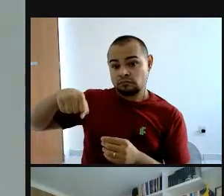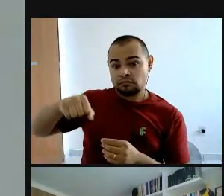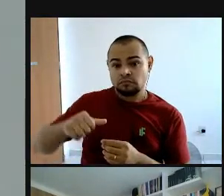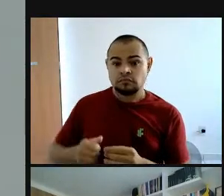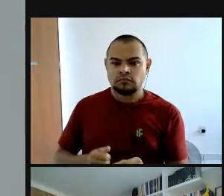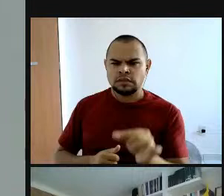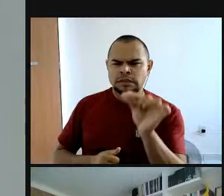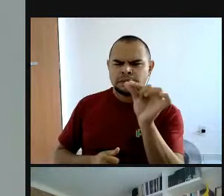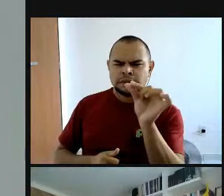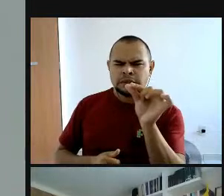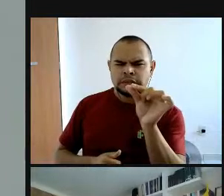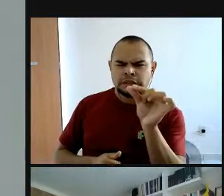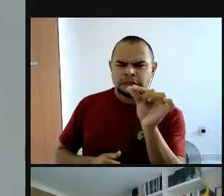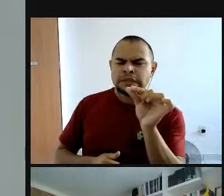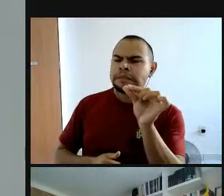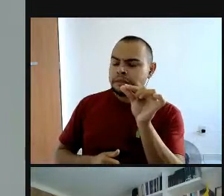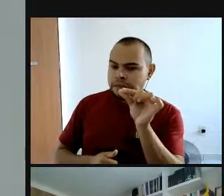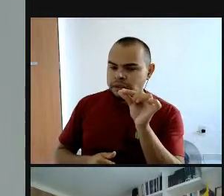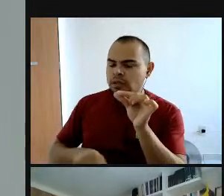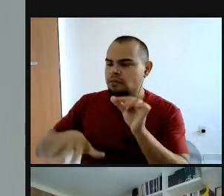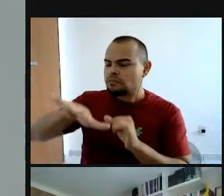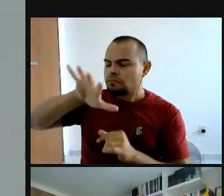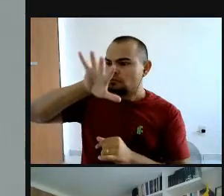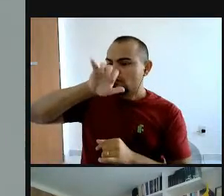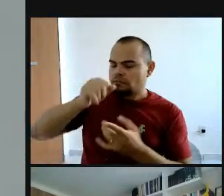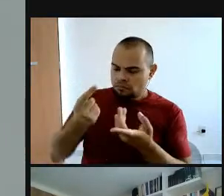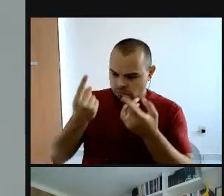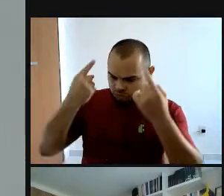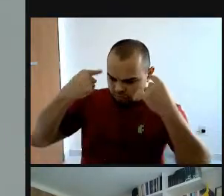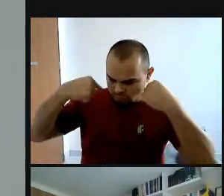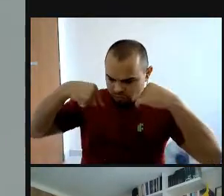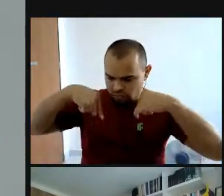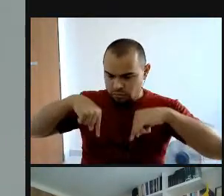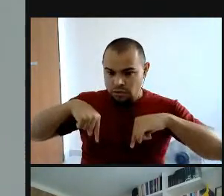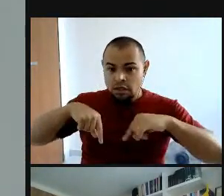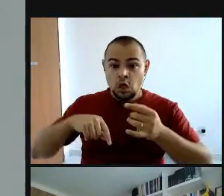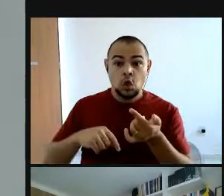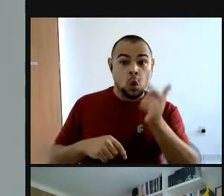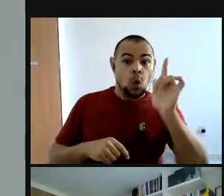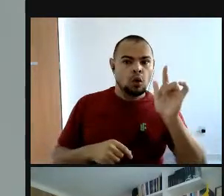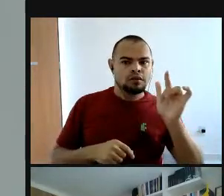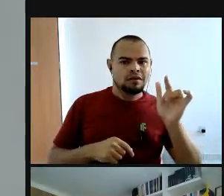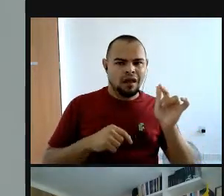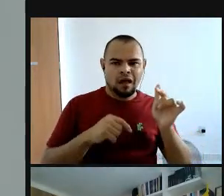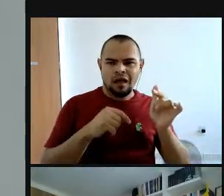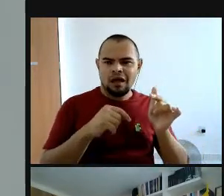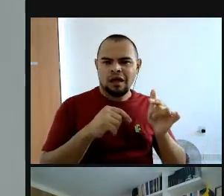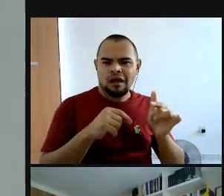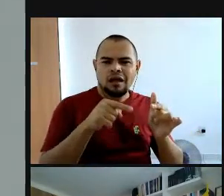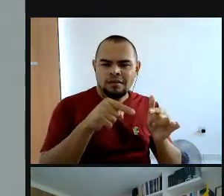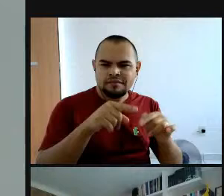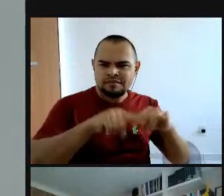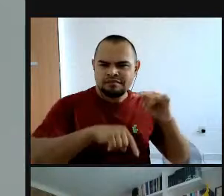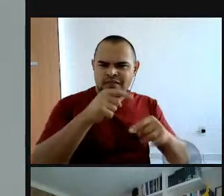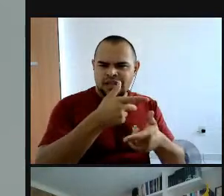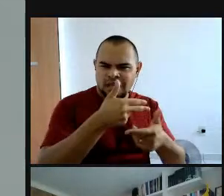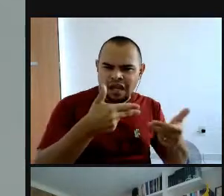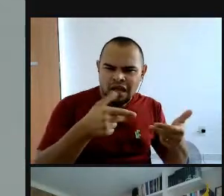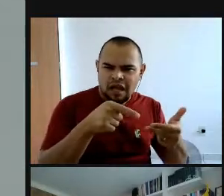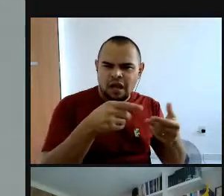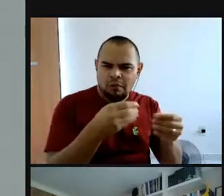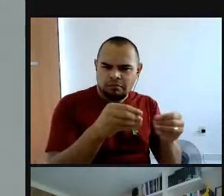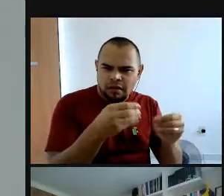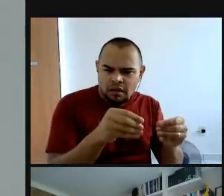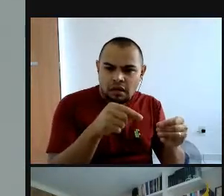nanométricas, elas são realmente aspiradas e aquelas realmente maiores, né, como o material particulado, né,